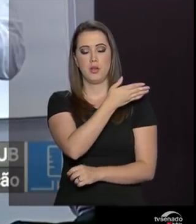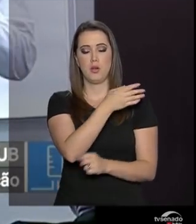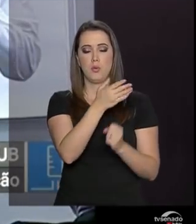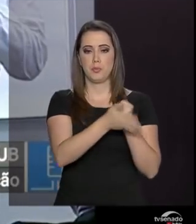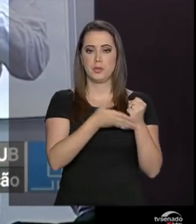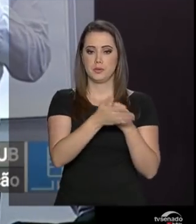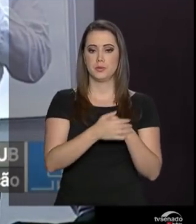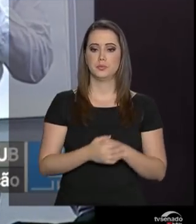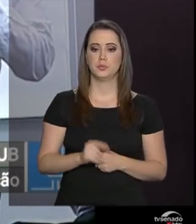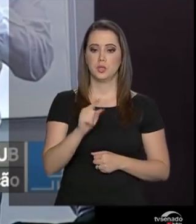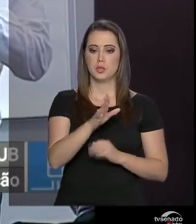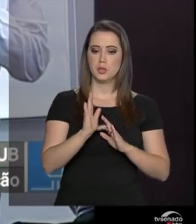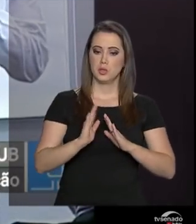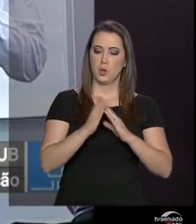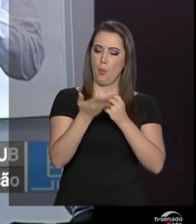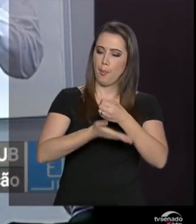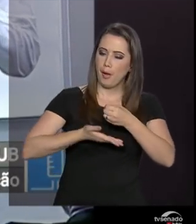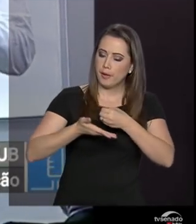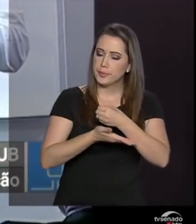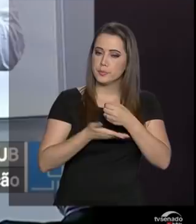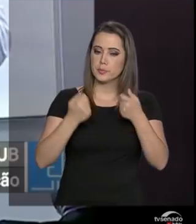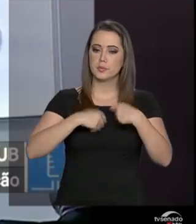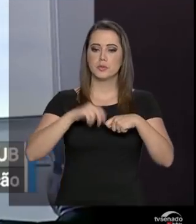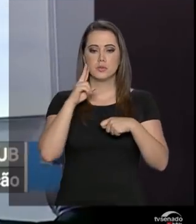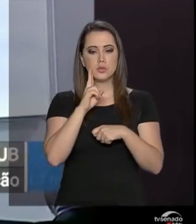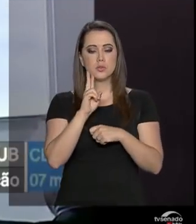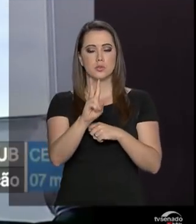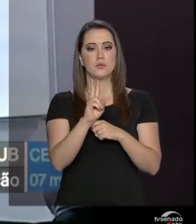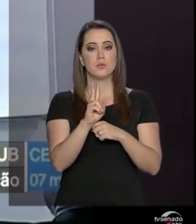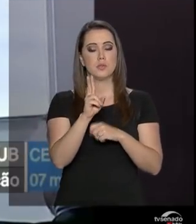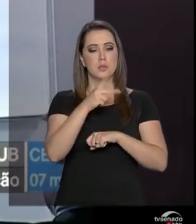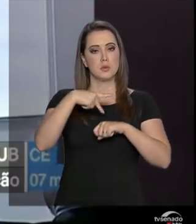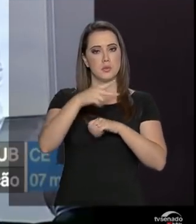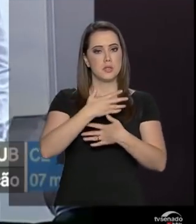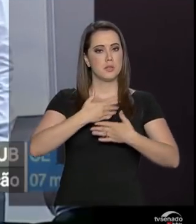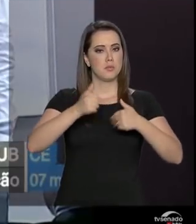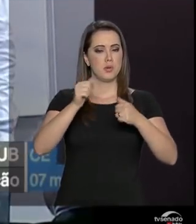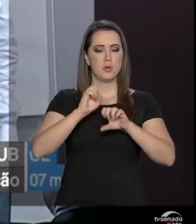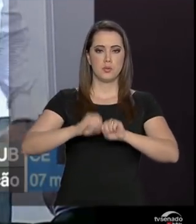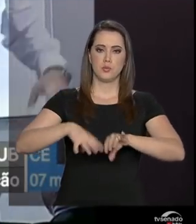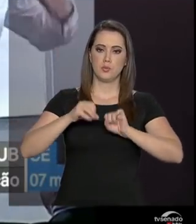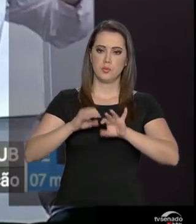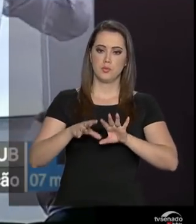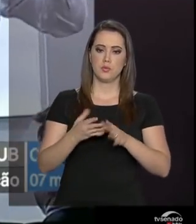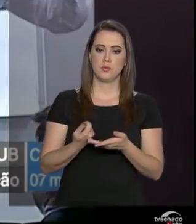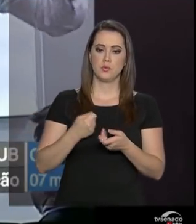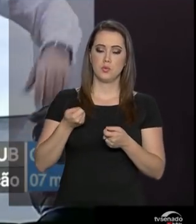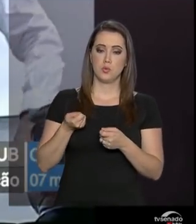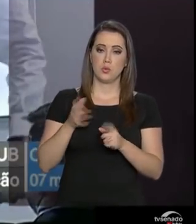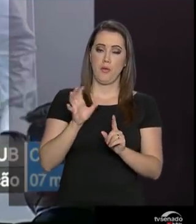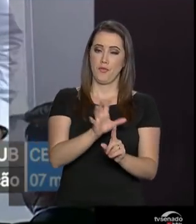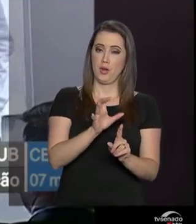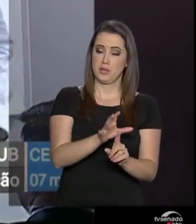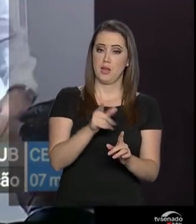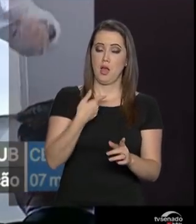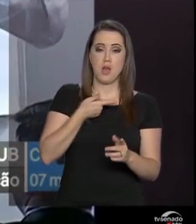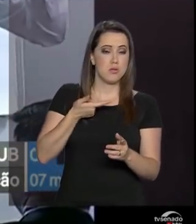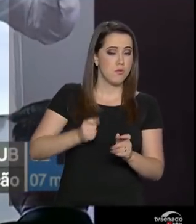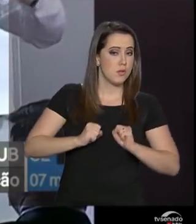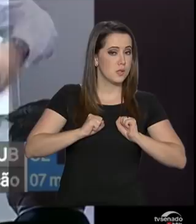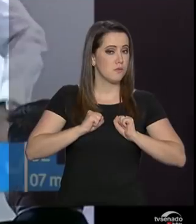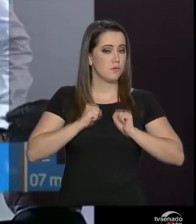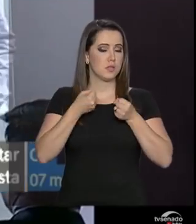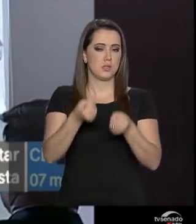base. É aqui onde a gente vê que os países que deram um pulo de qualidade no ensino forçaram muito, se